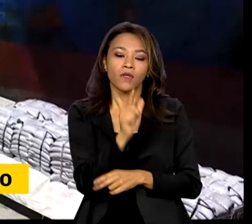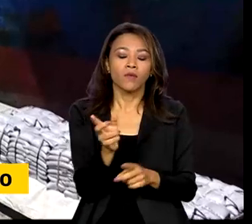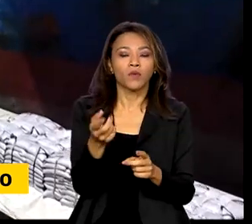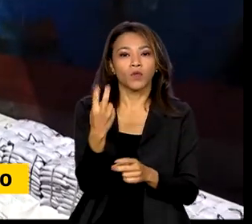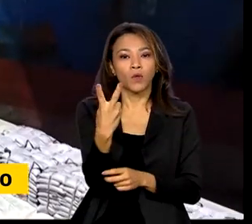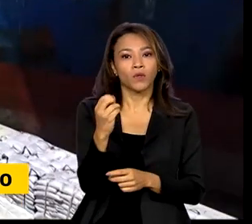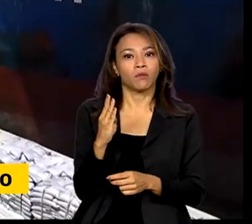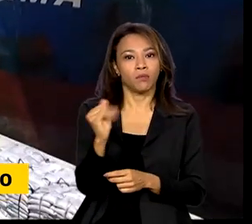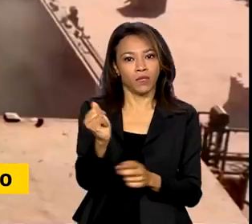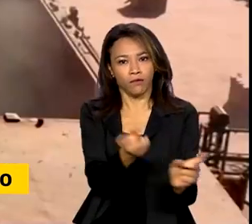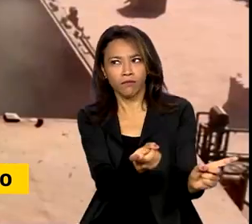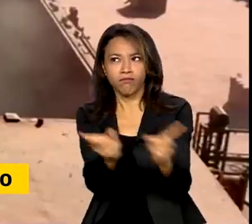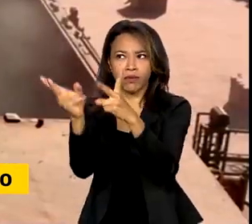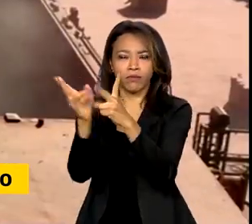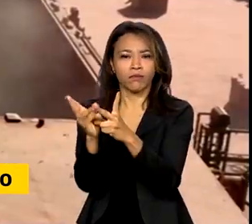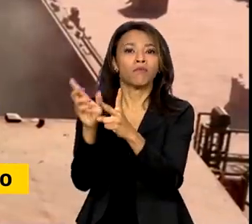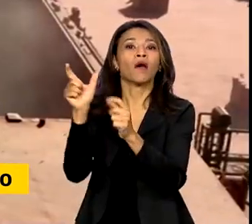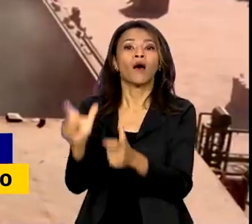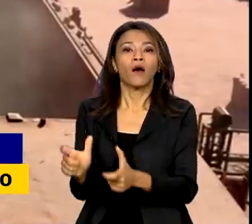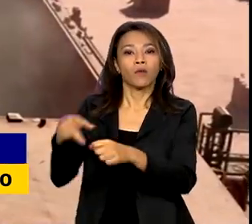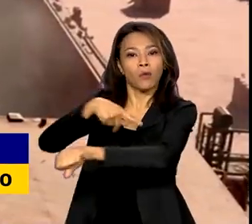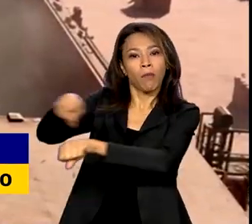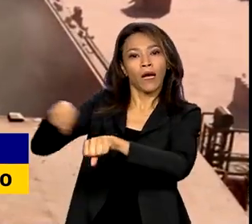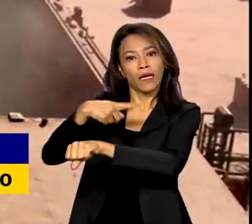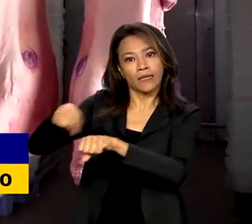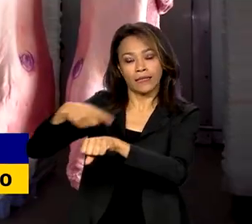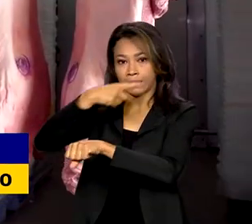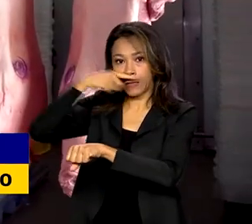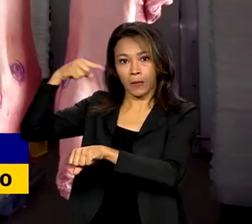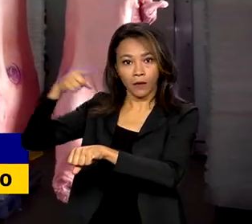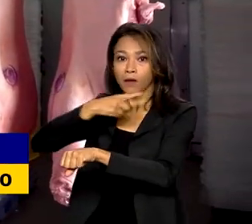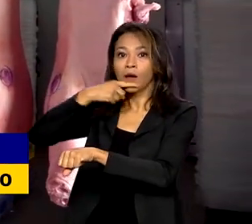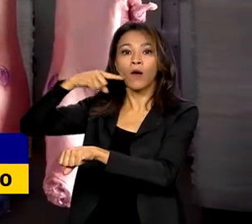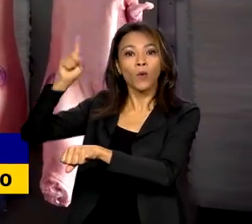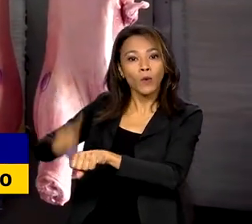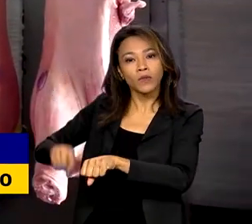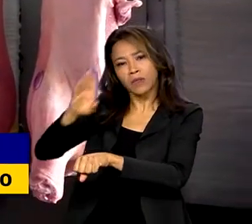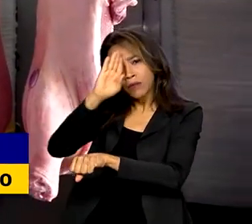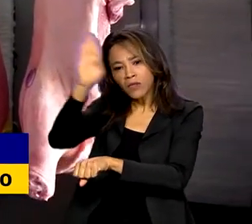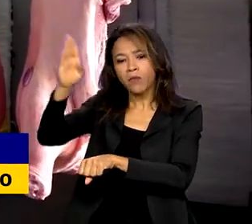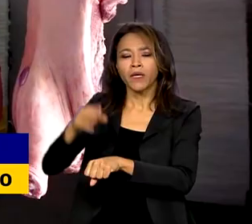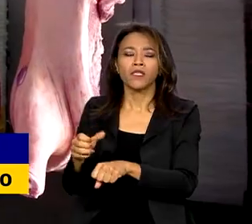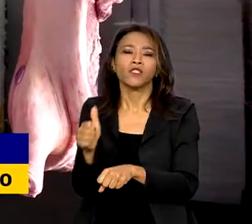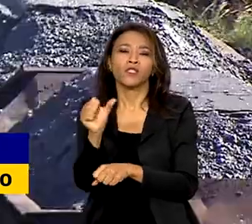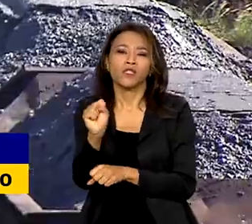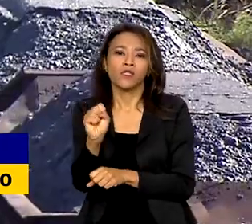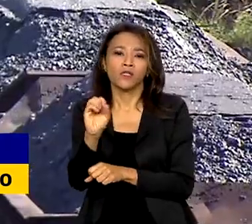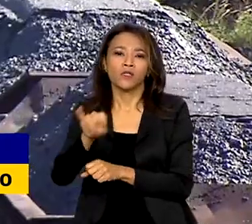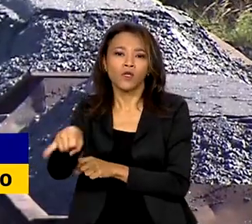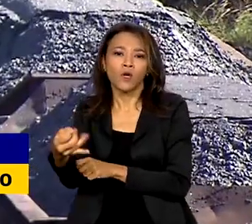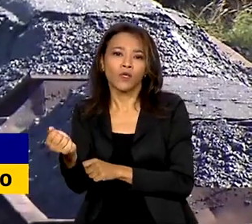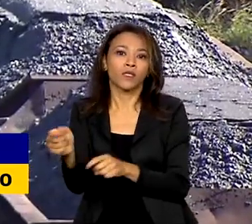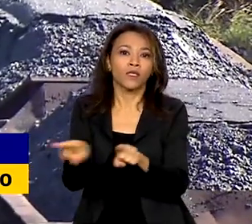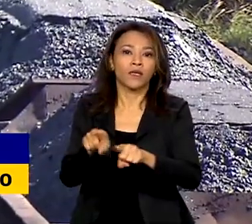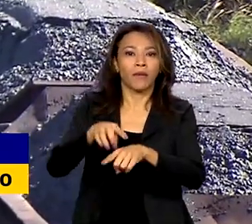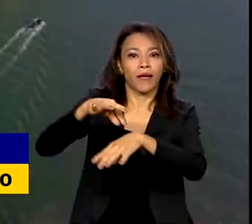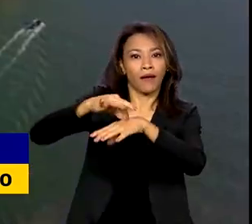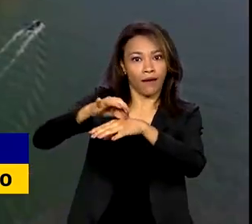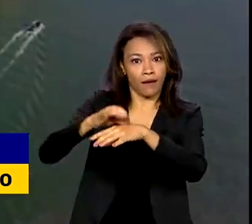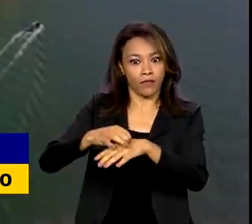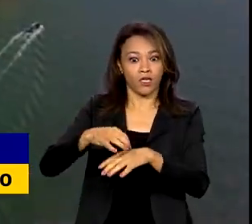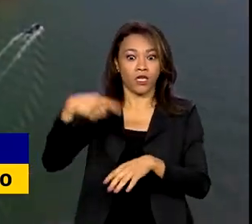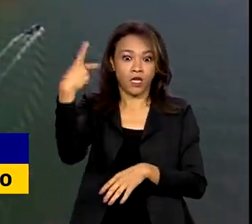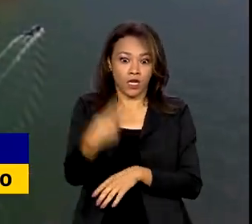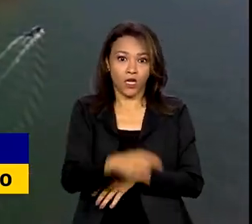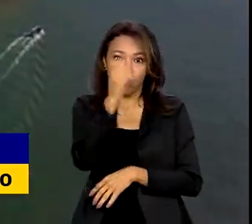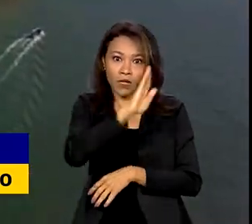de dólares para a Rússia, principalmente em soja e carne. E o governo brasileiro quer ampliar essas vendas